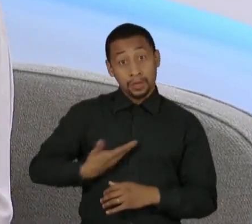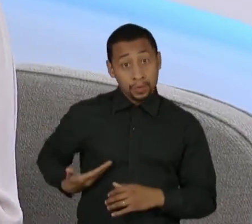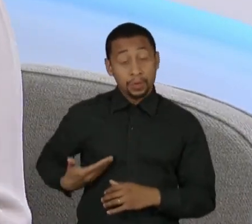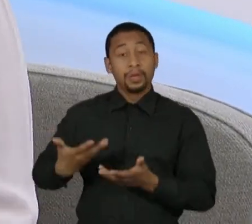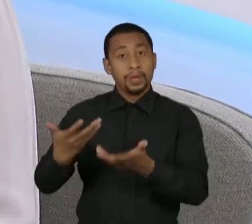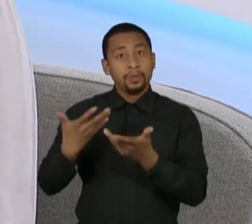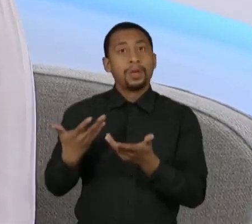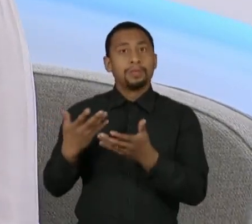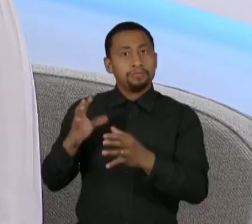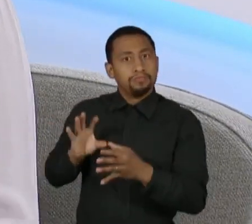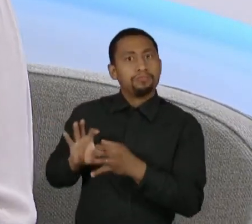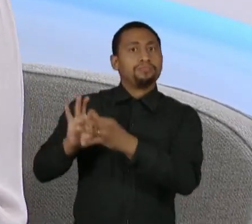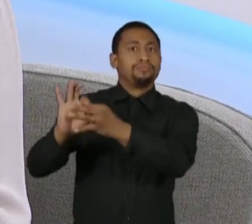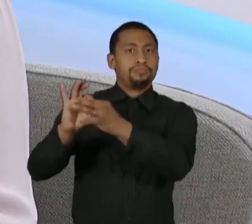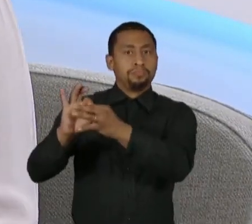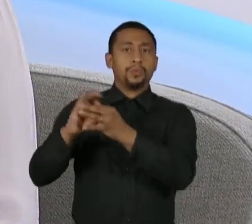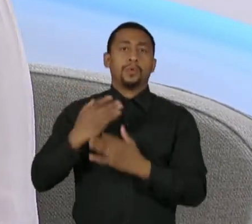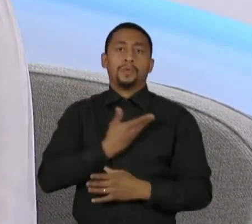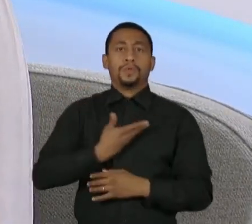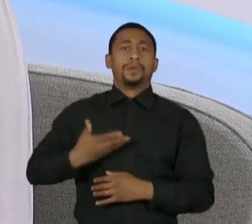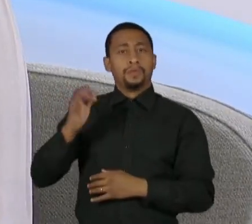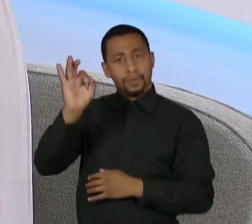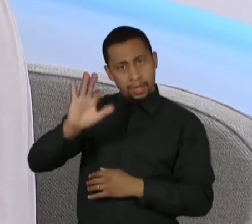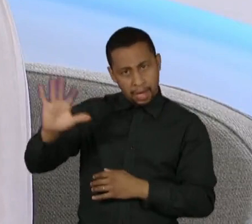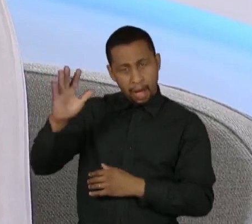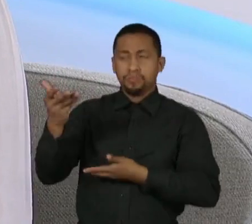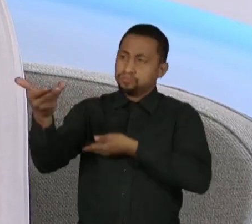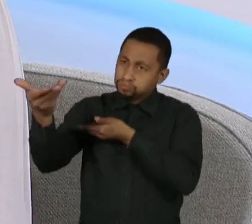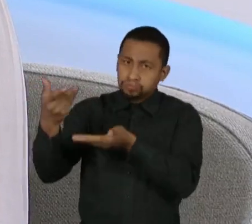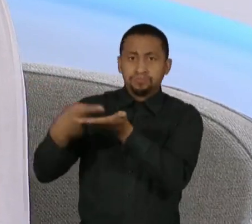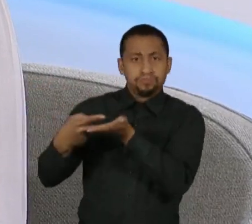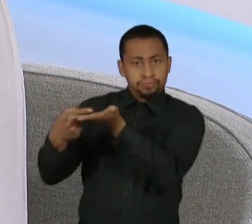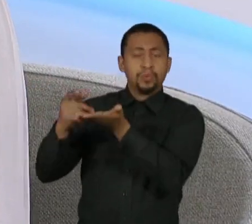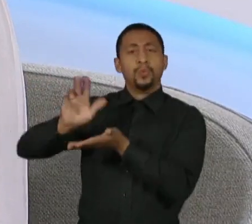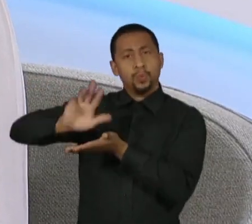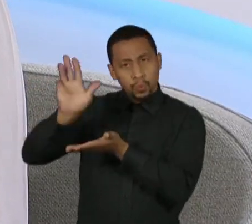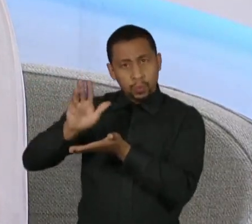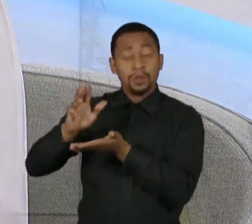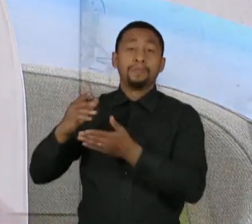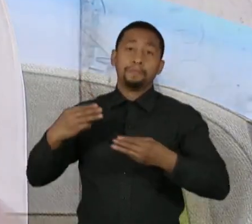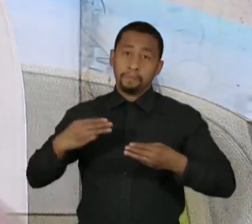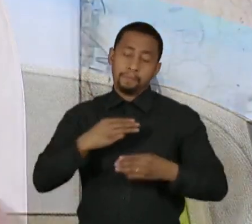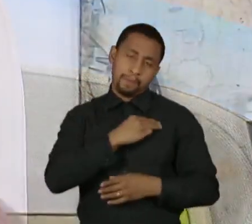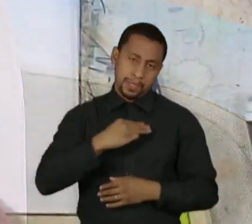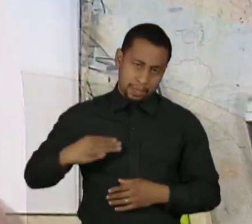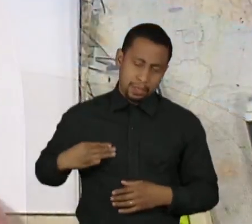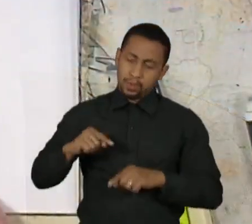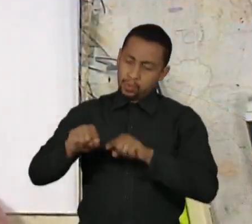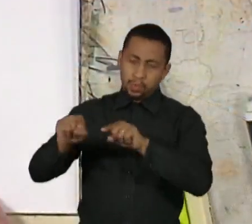buscando alianças junto ao governo federal, junto ao presidente Lula e aos seus ministros, para permitir que a gente possa reconstruir Pernambuco.